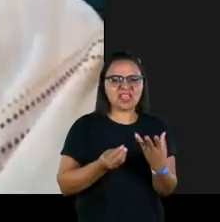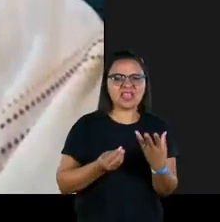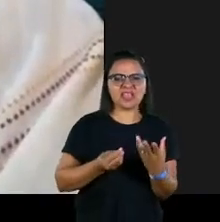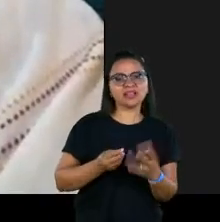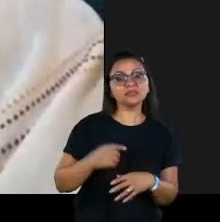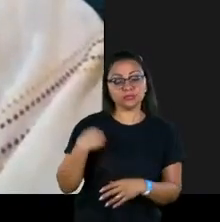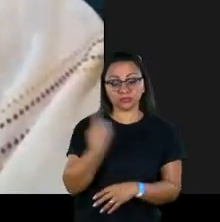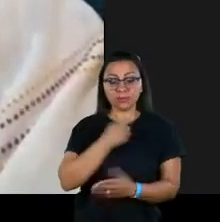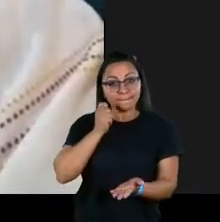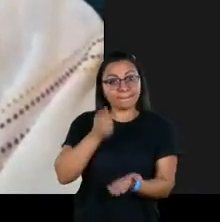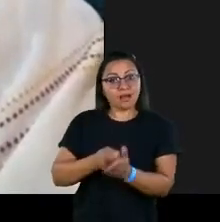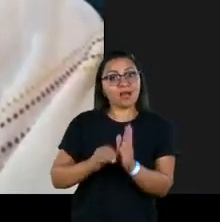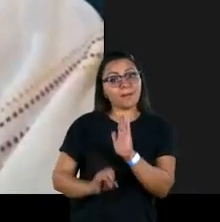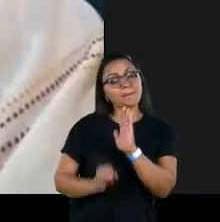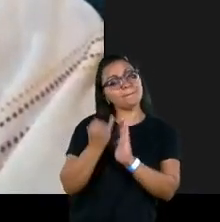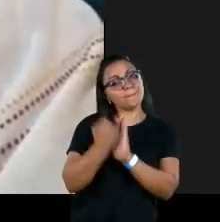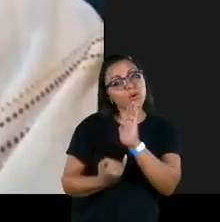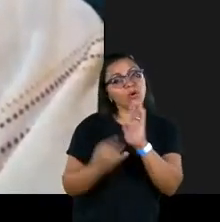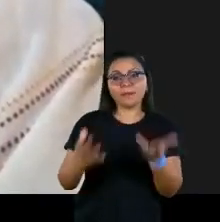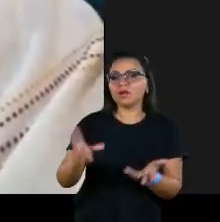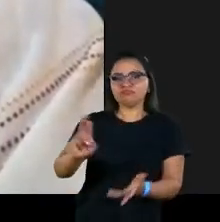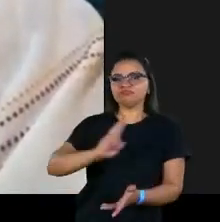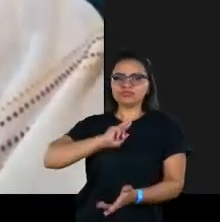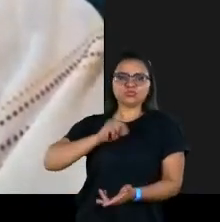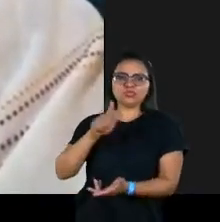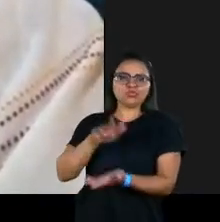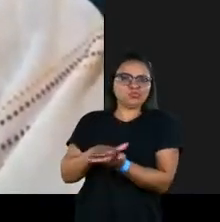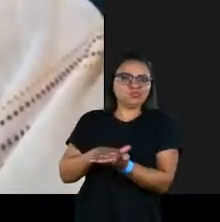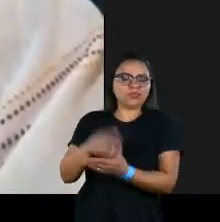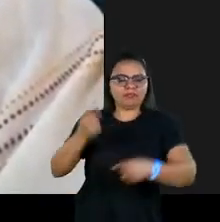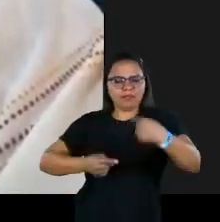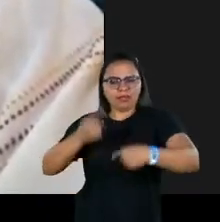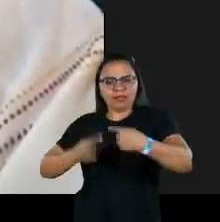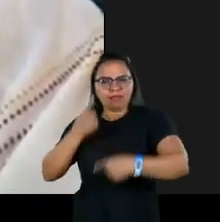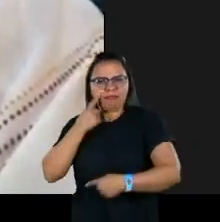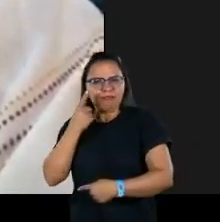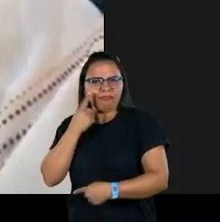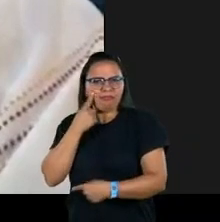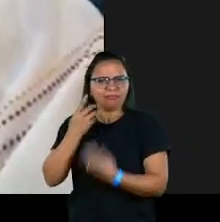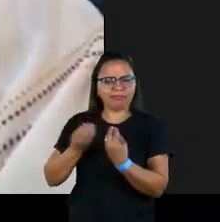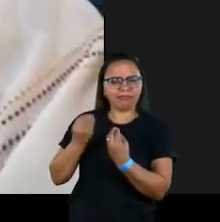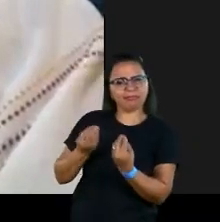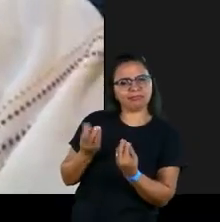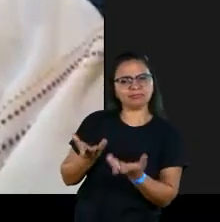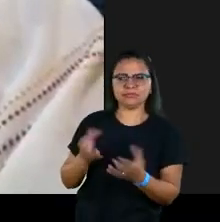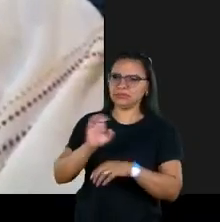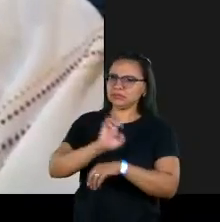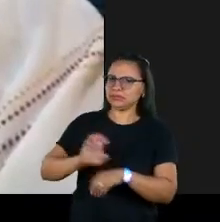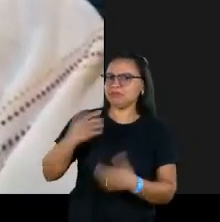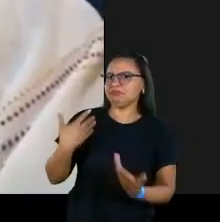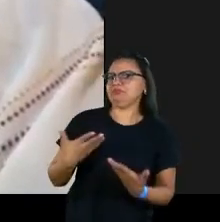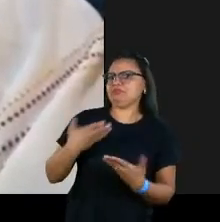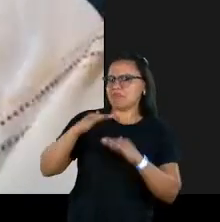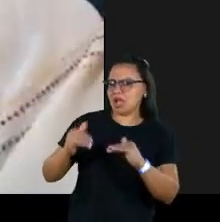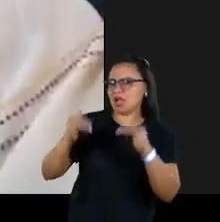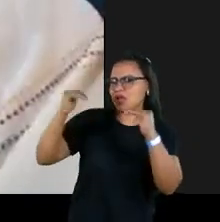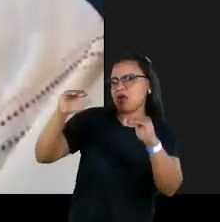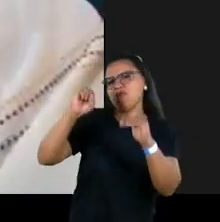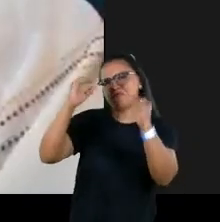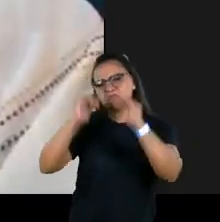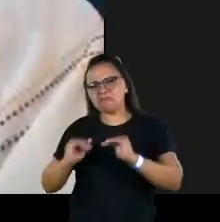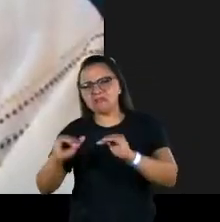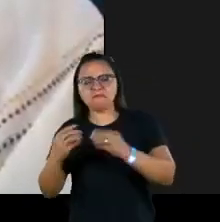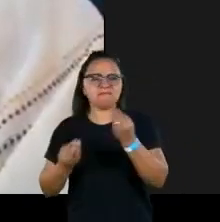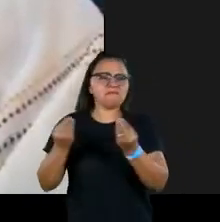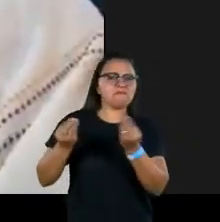falar que é a gente que paga mais imposto e não tem retorno desse mesmo estado. Então, eu fico vendo os debates, às vezes, sobre o estado eficiente, sobre se o estado é maior ou é menor,